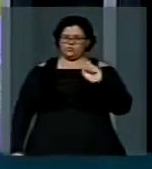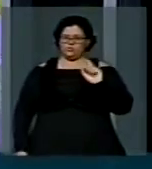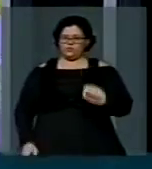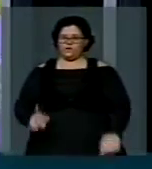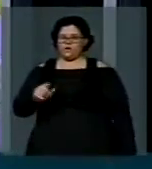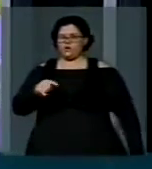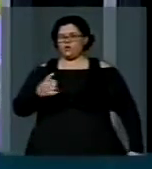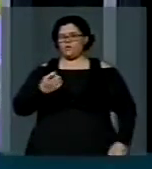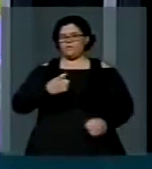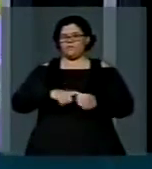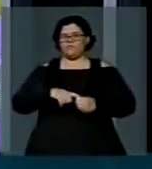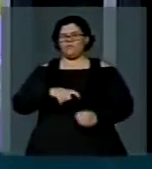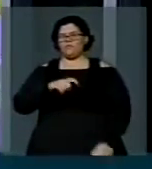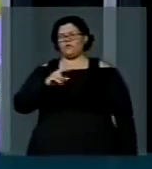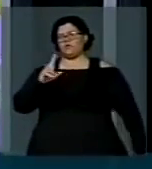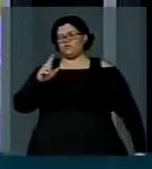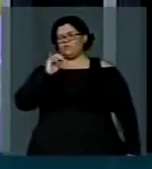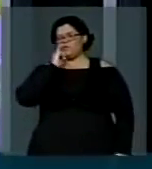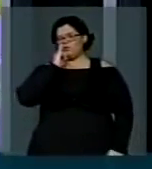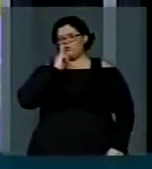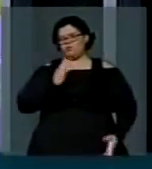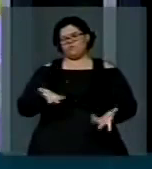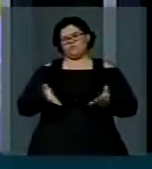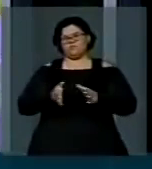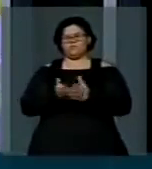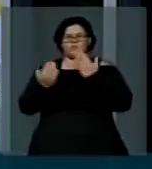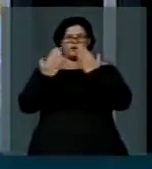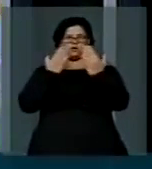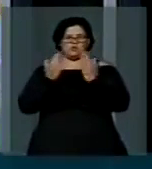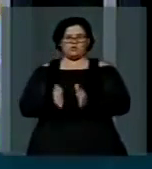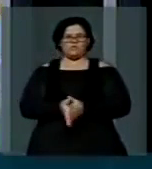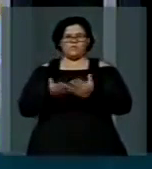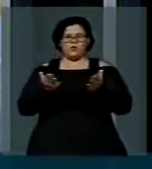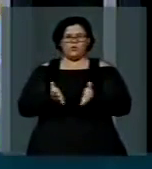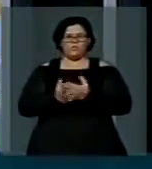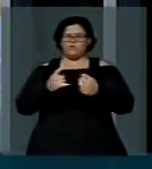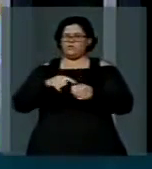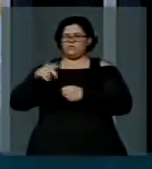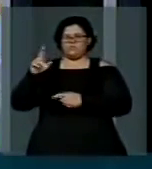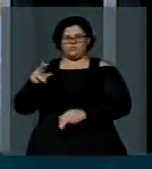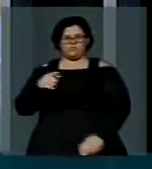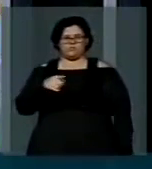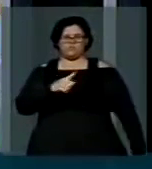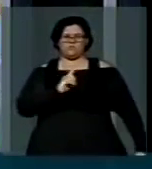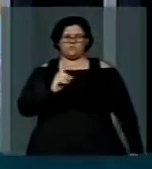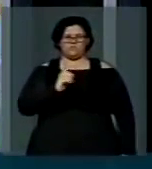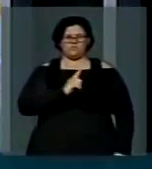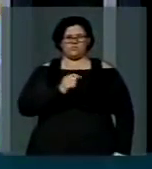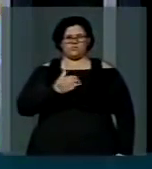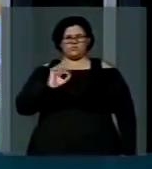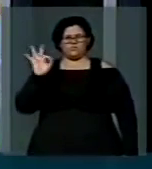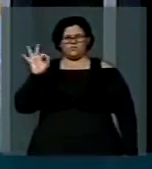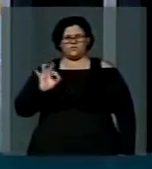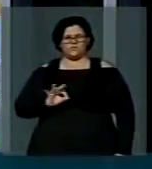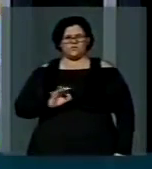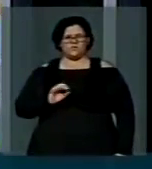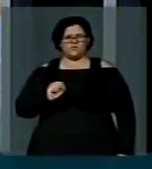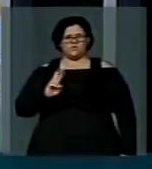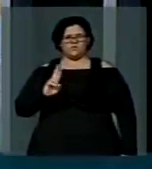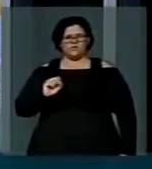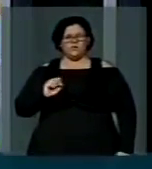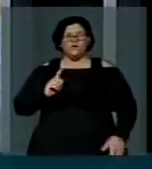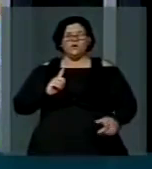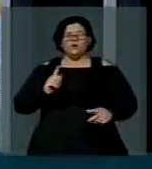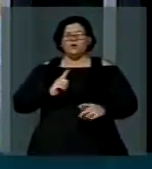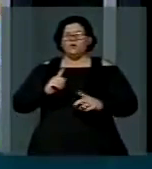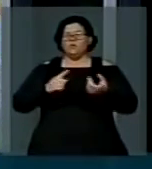saúde dos pobres, em 10% do total dos recursos do sistema único de saúde do país. Houve